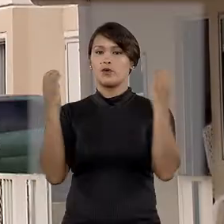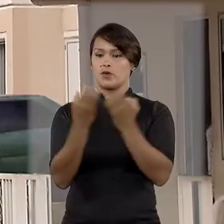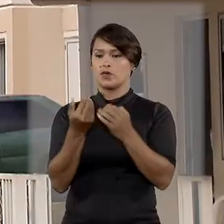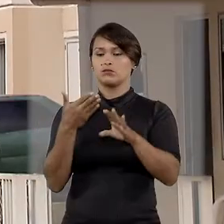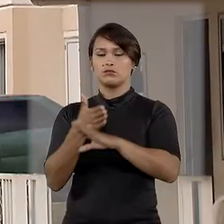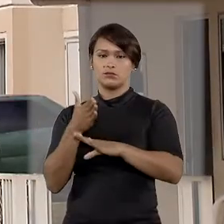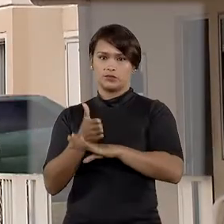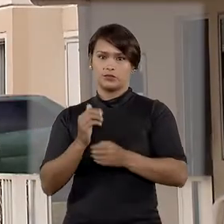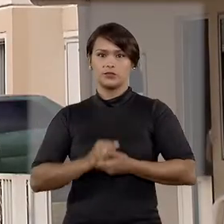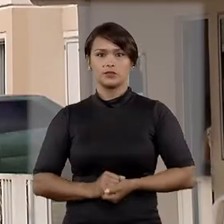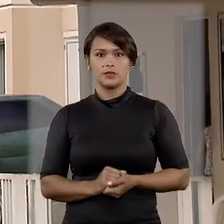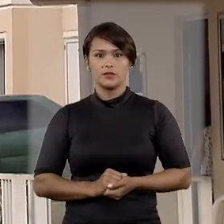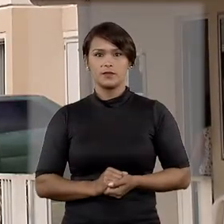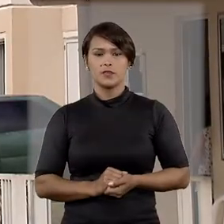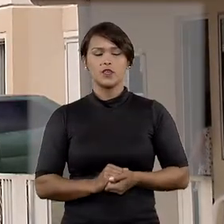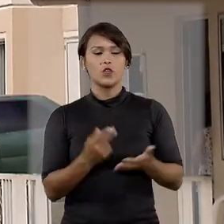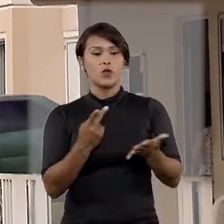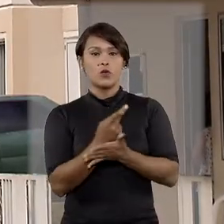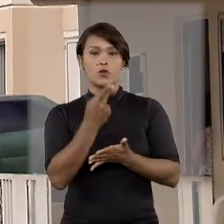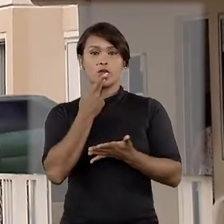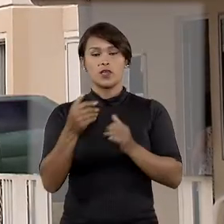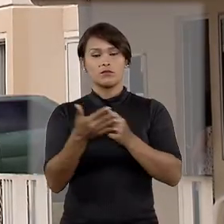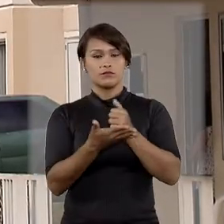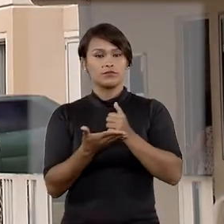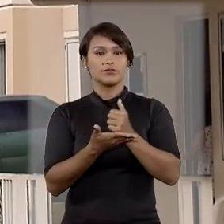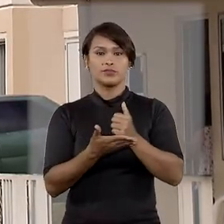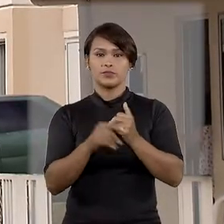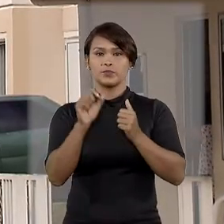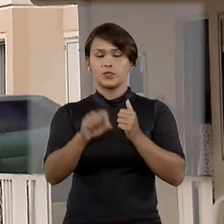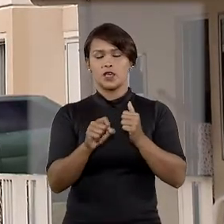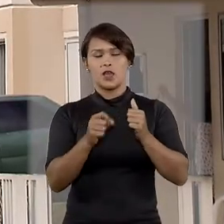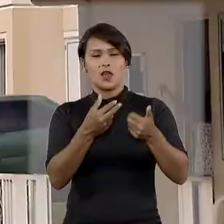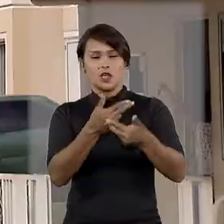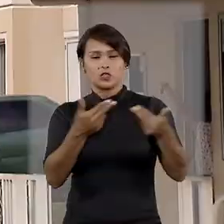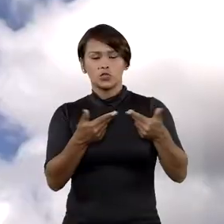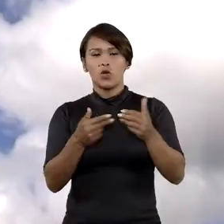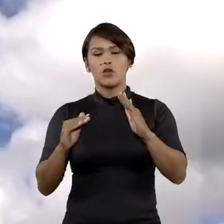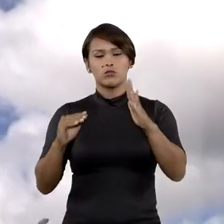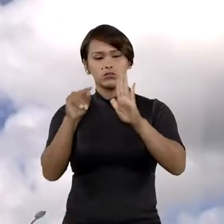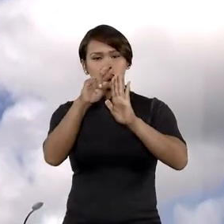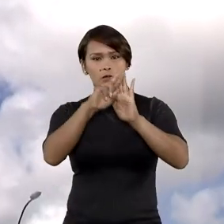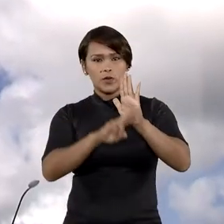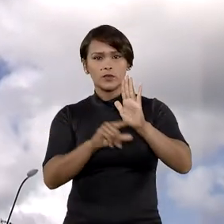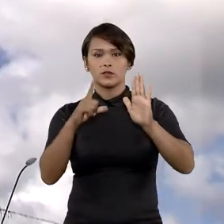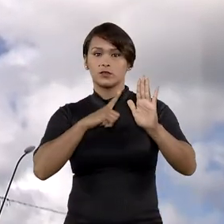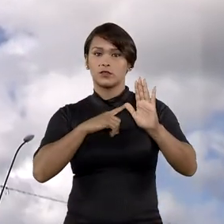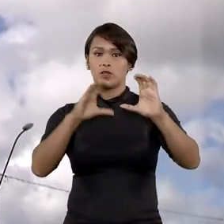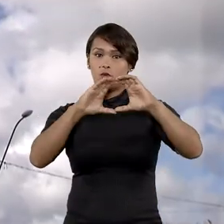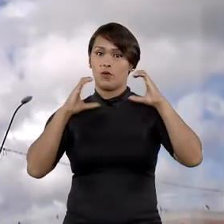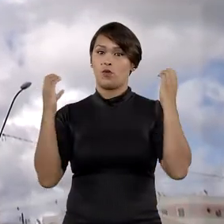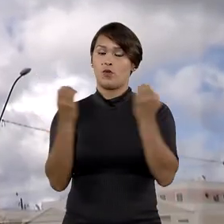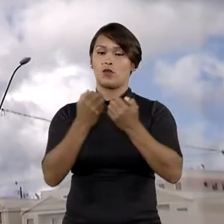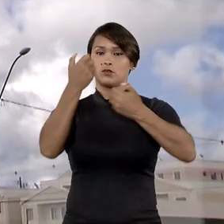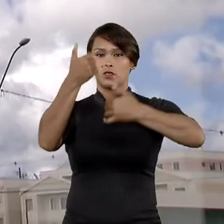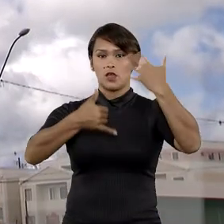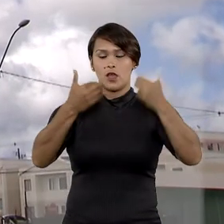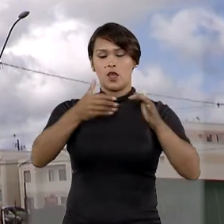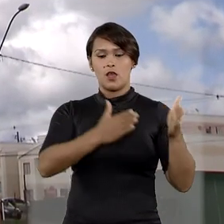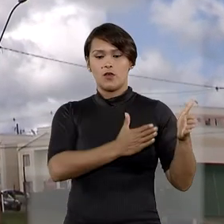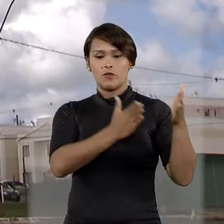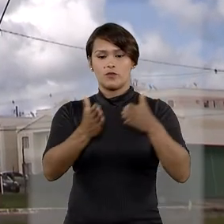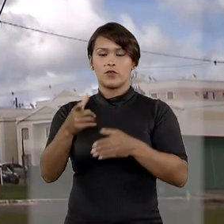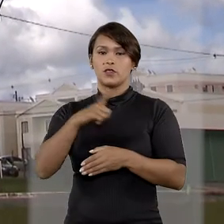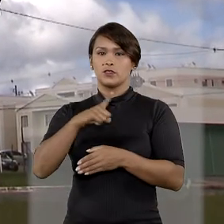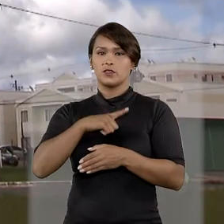temporariamente inseridas, o que confere razoabilidade às eventuais restrições impostas com fundamento na